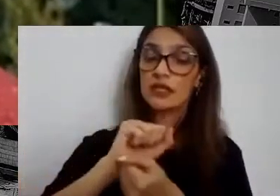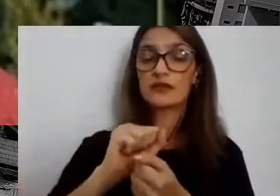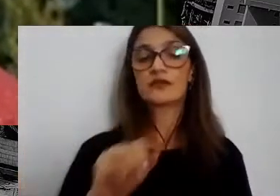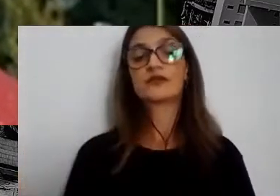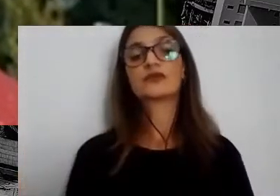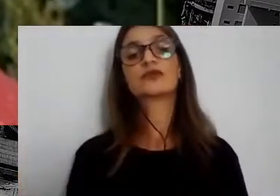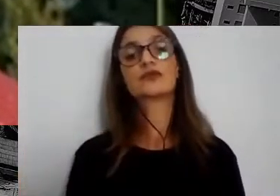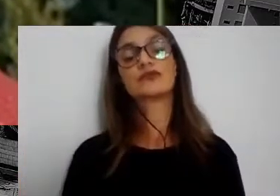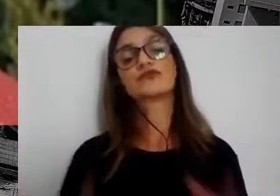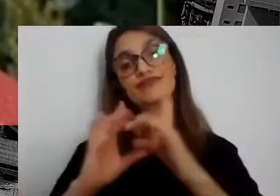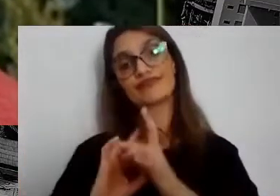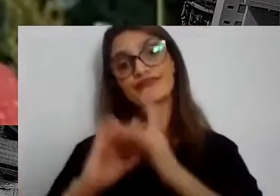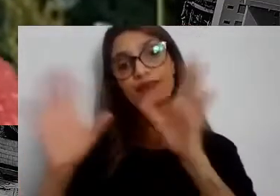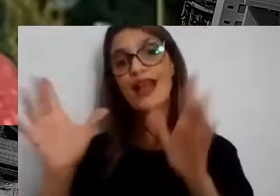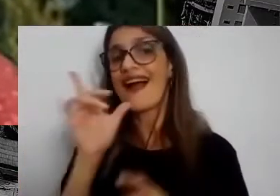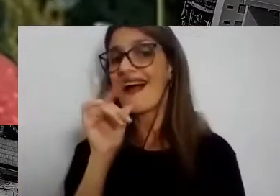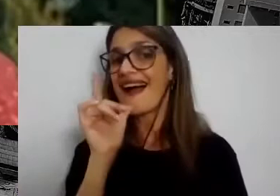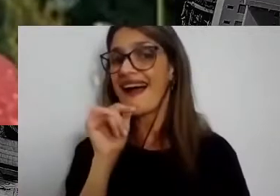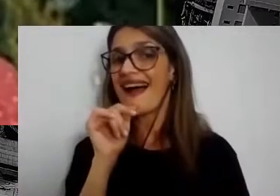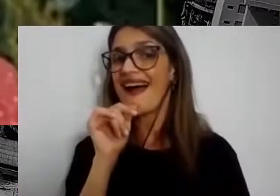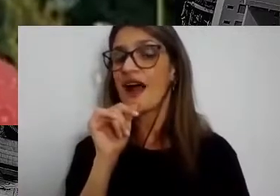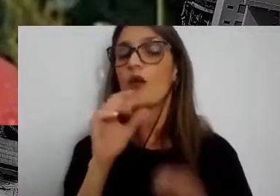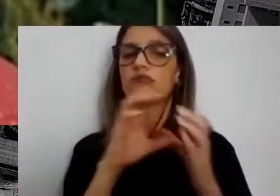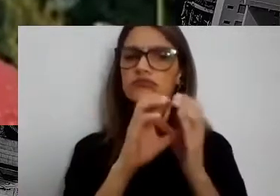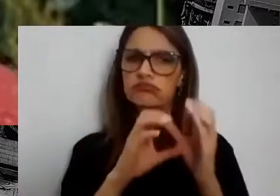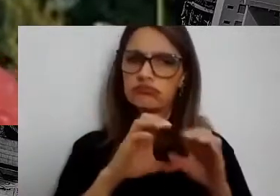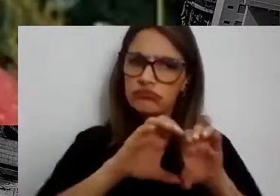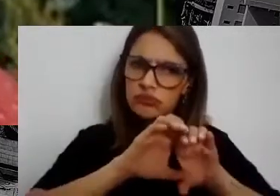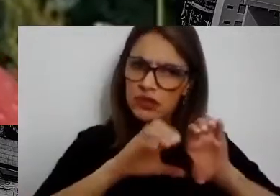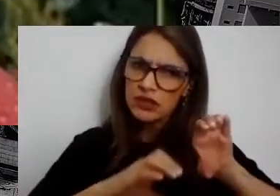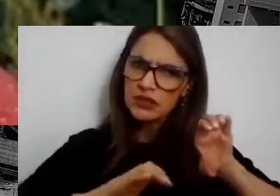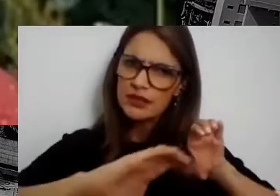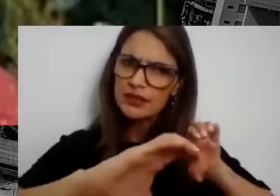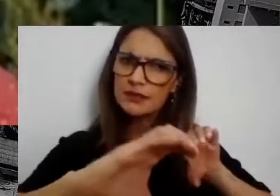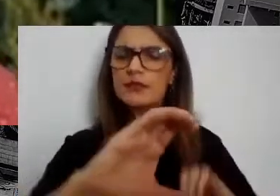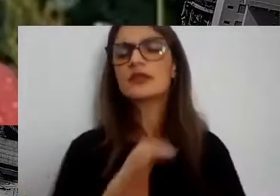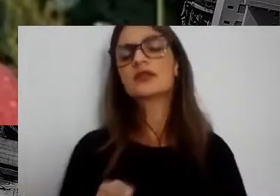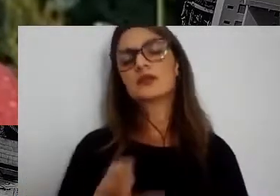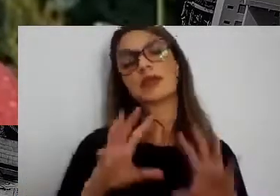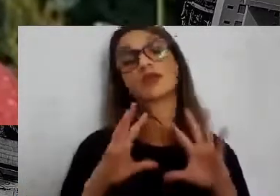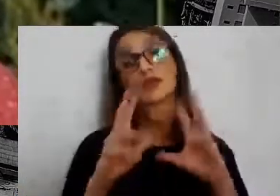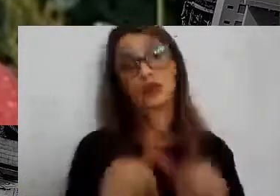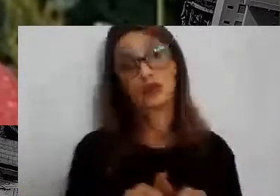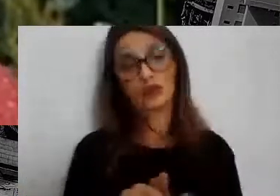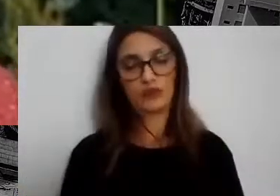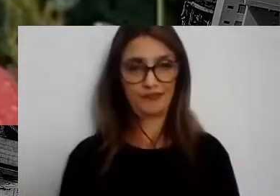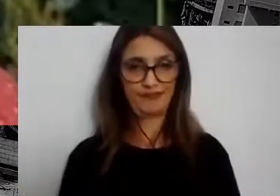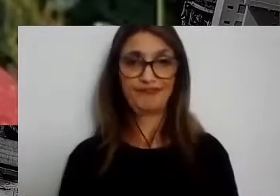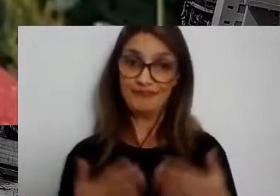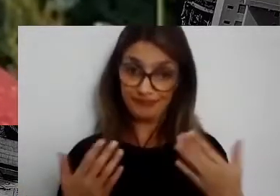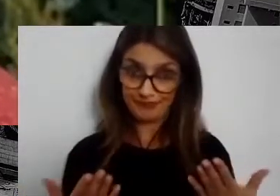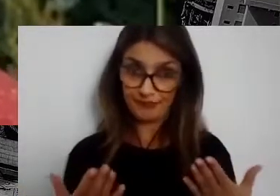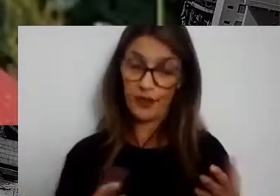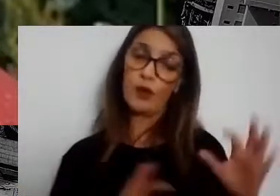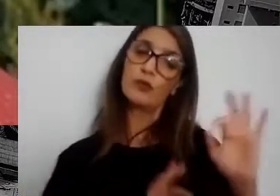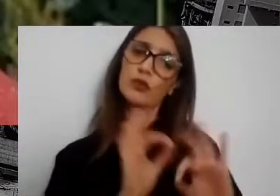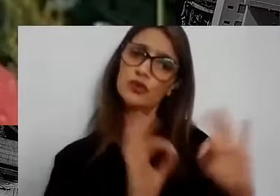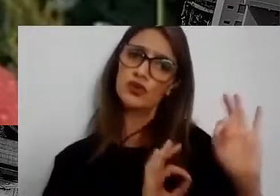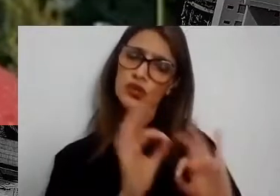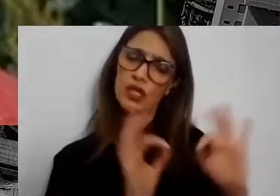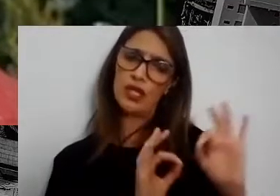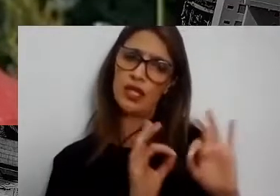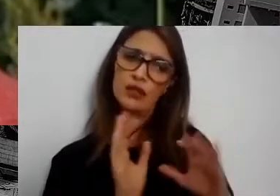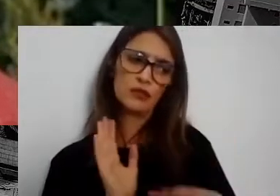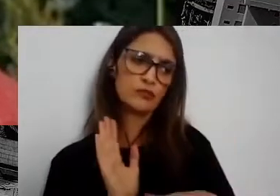de água e saneamento para todos. Aí, falando dos projetos. Os projetos acontecem em comunidades de baixa renda,